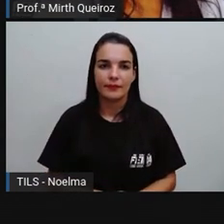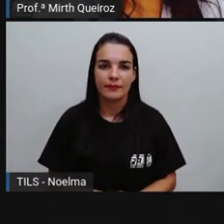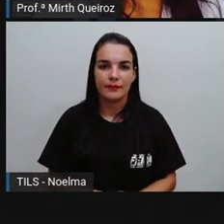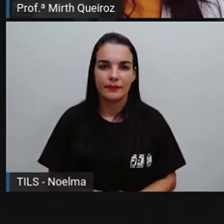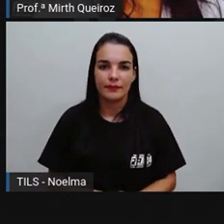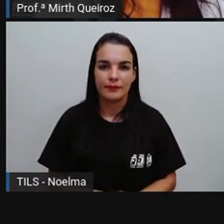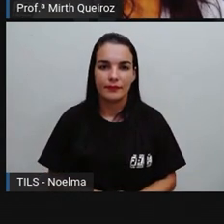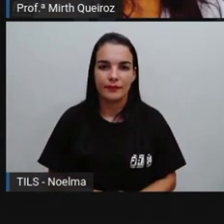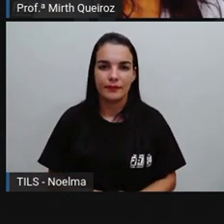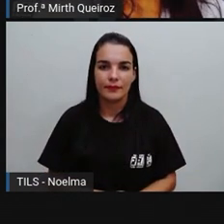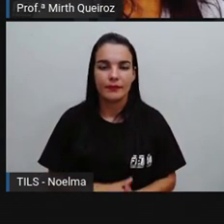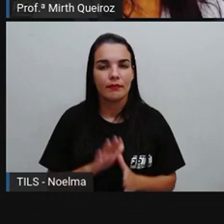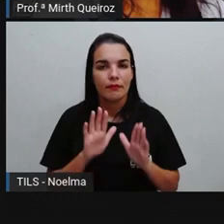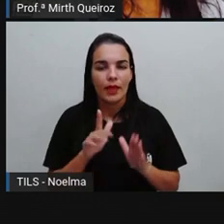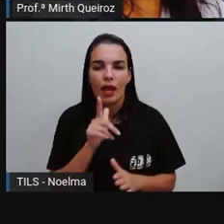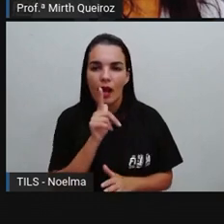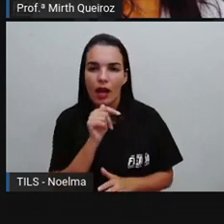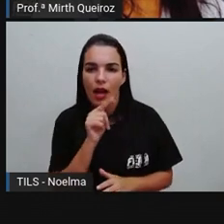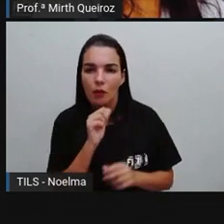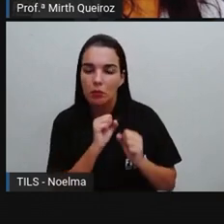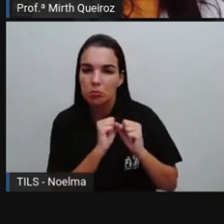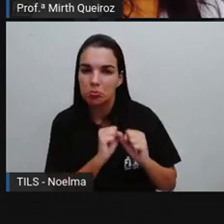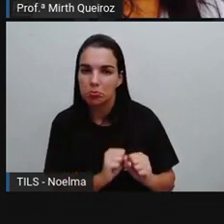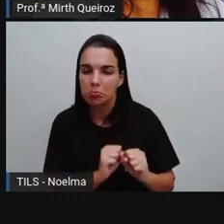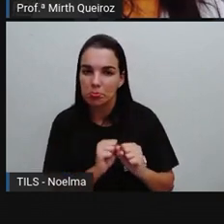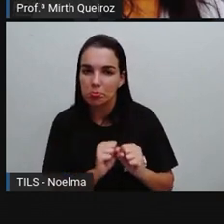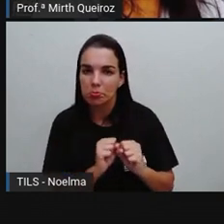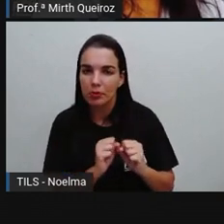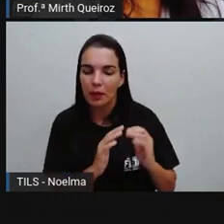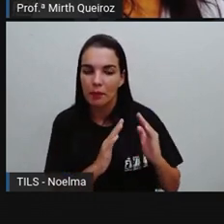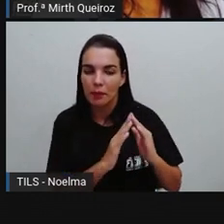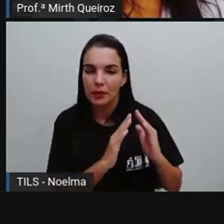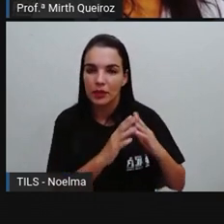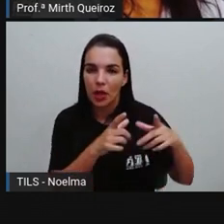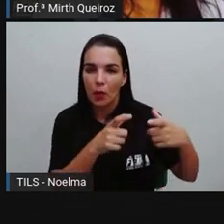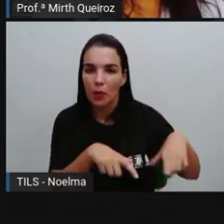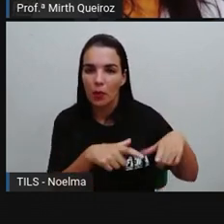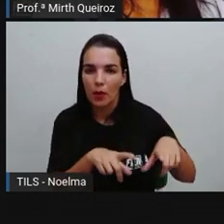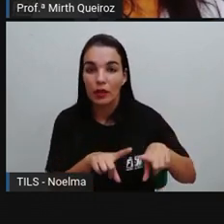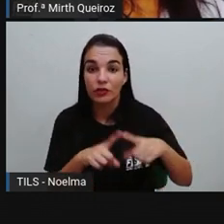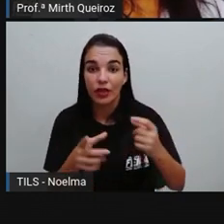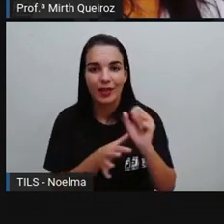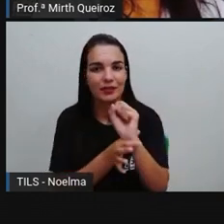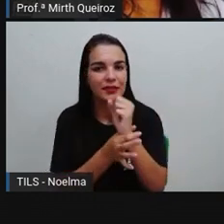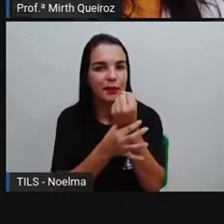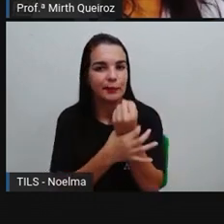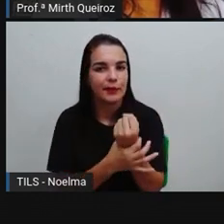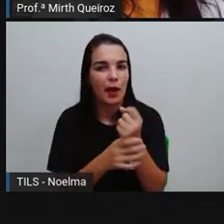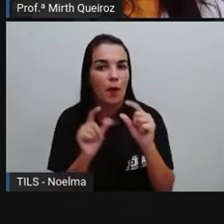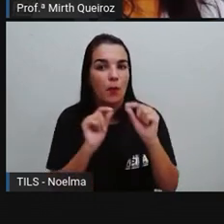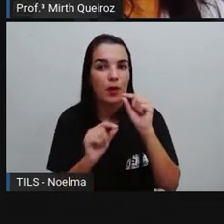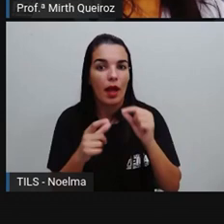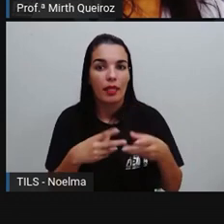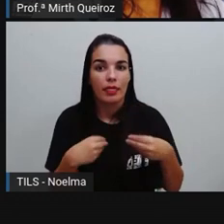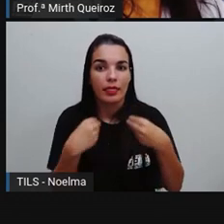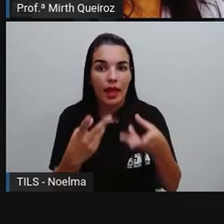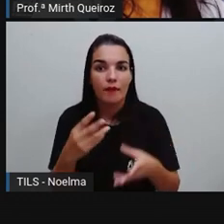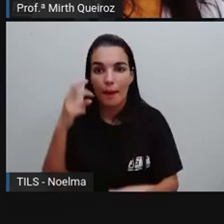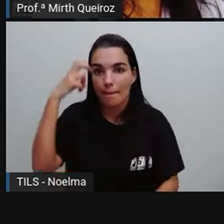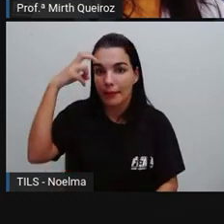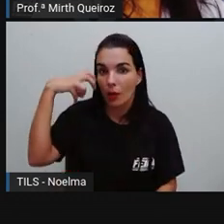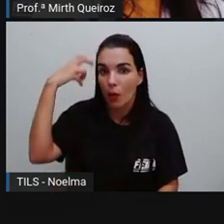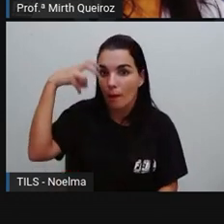A água permitia a moradia no local, já a segurança era motivada